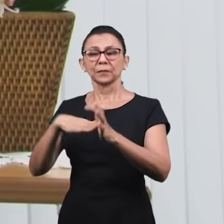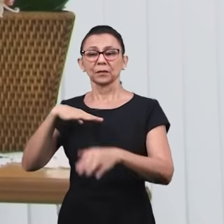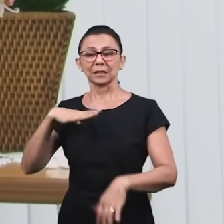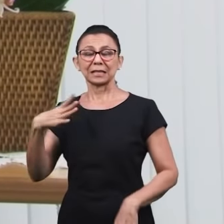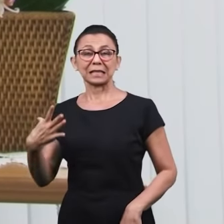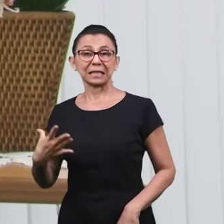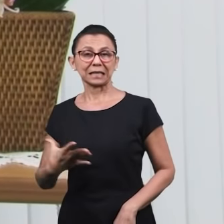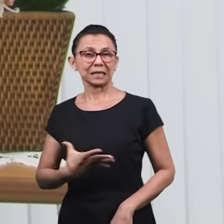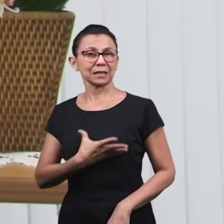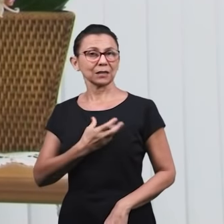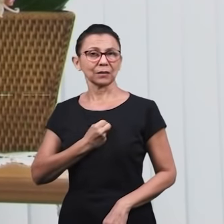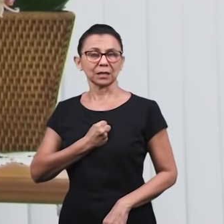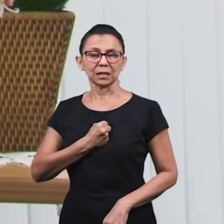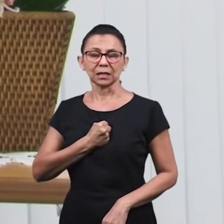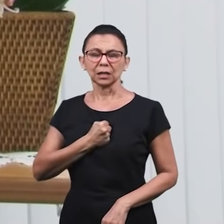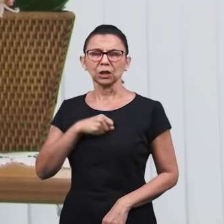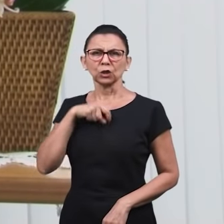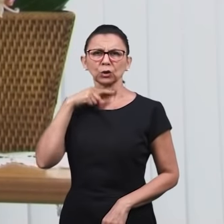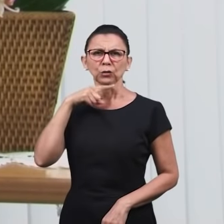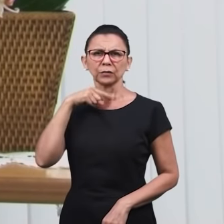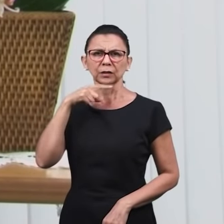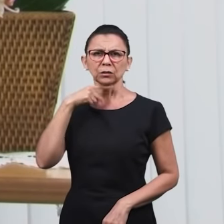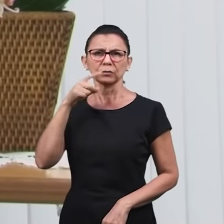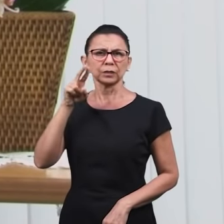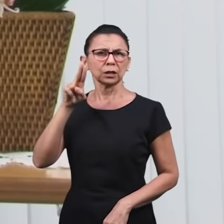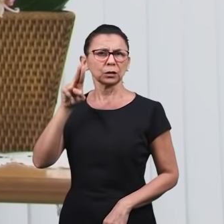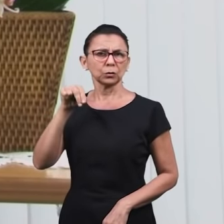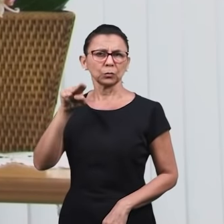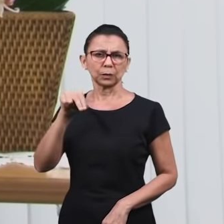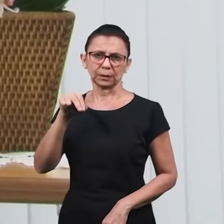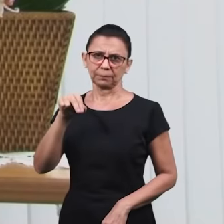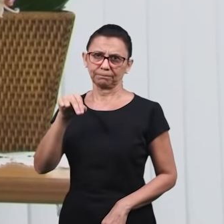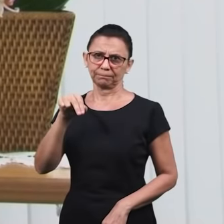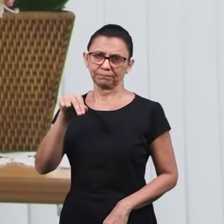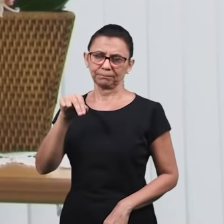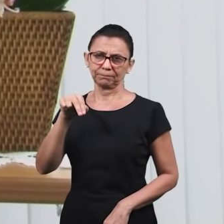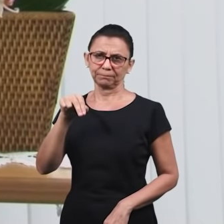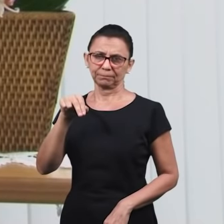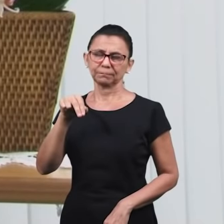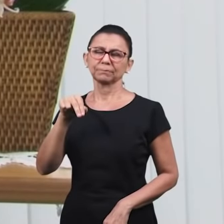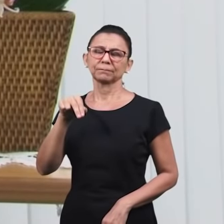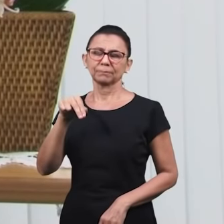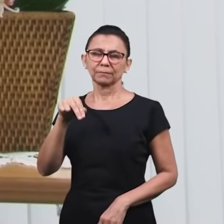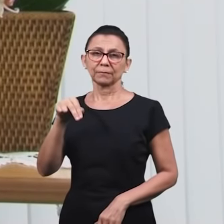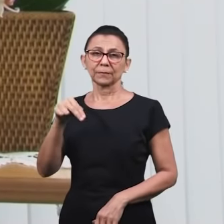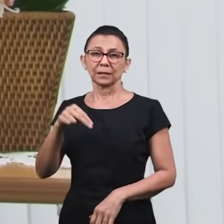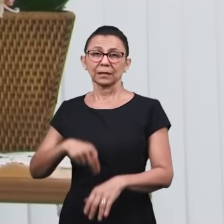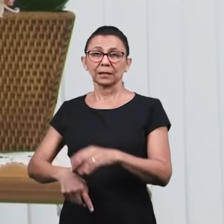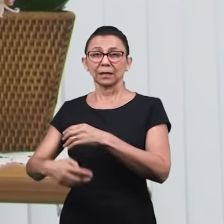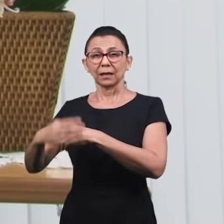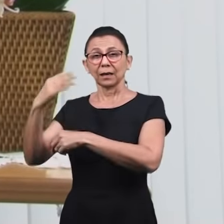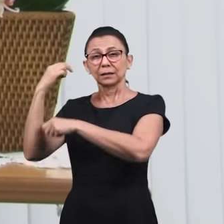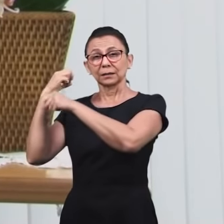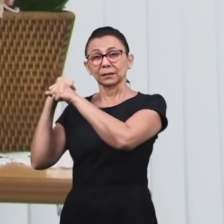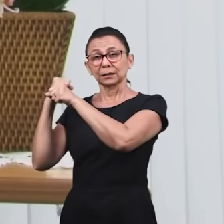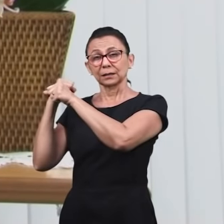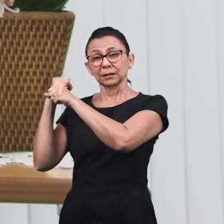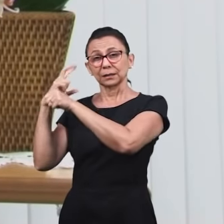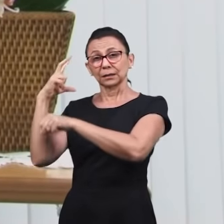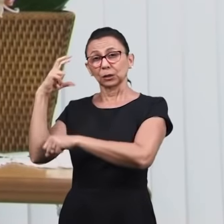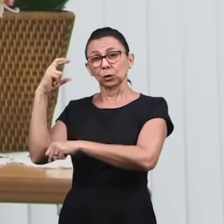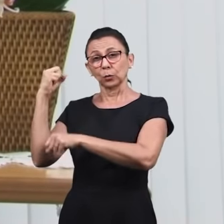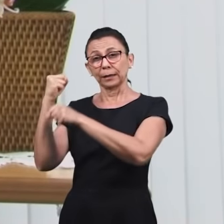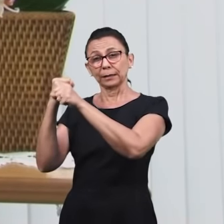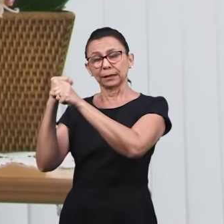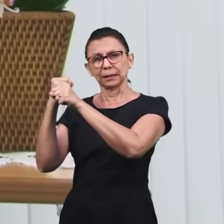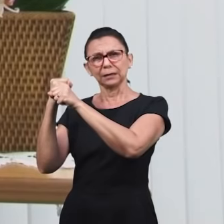direção, nunca nos desviamos um milímetro para a direita ou para a esquerda da direção que sempre apontamos. Há cinquenta